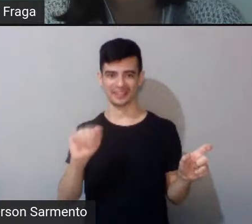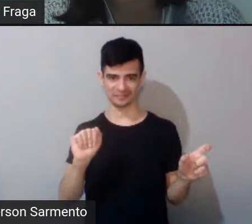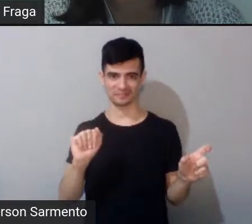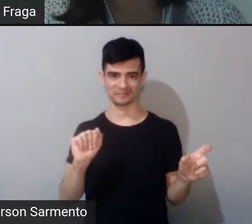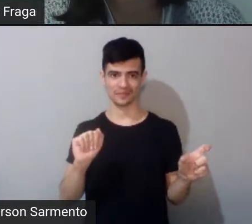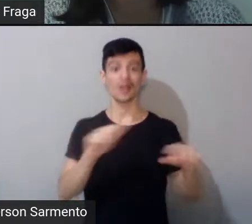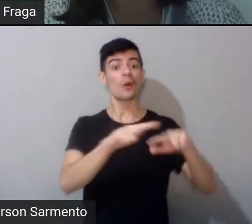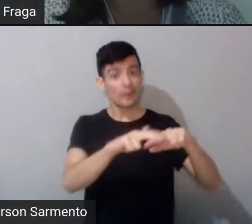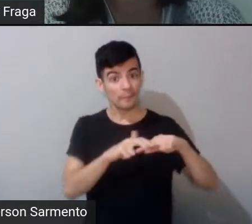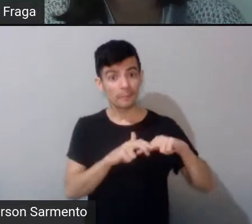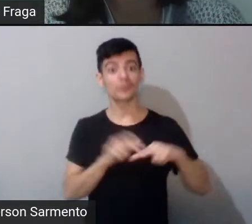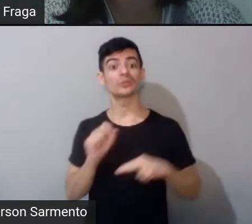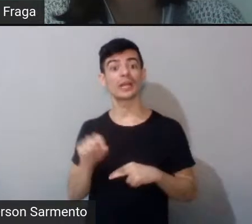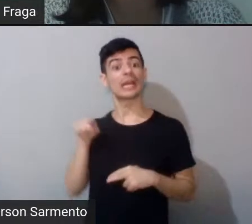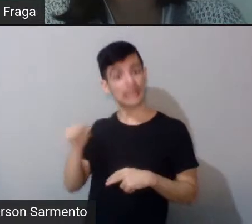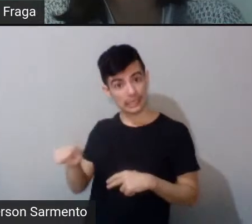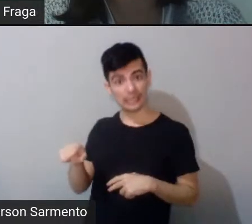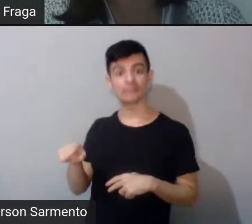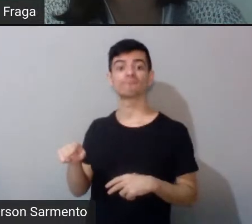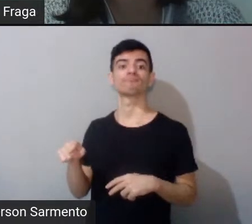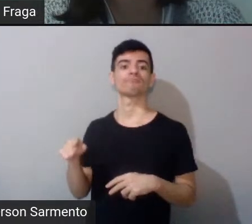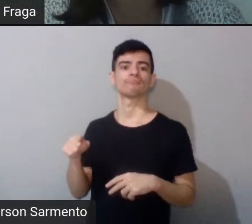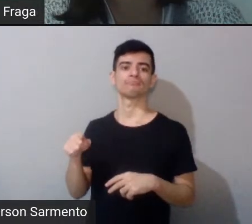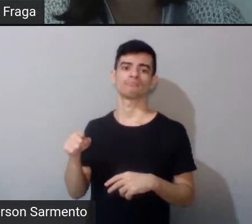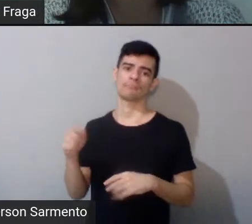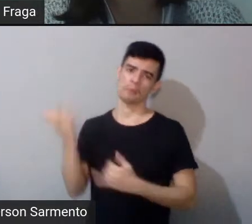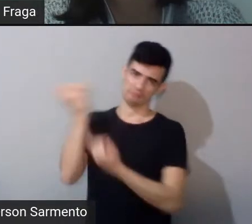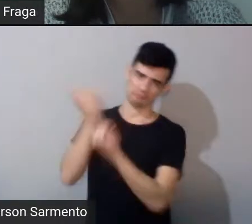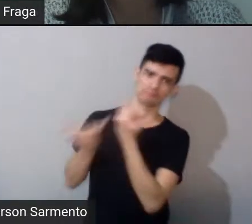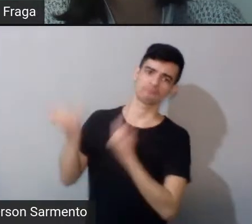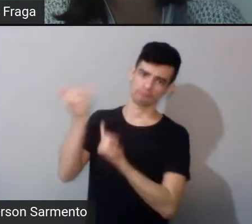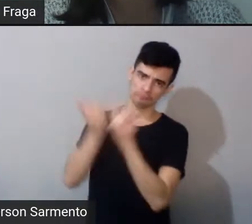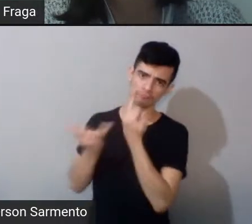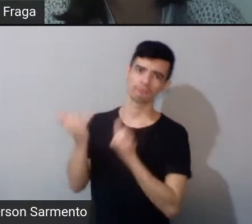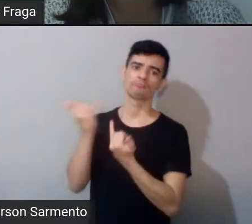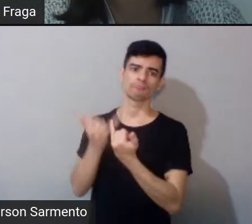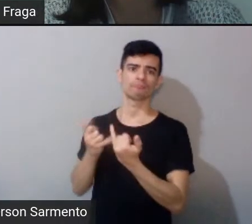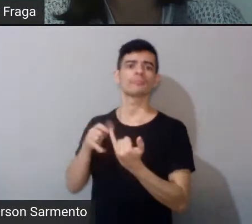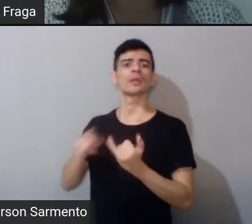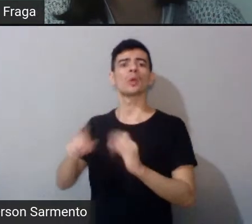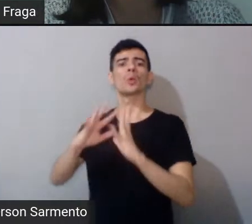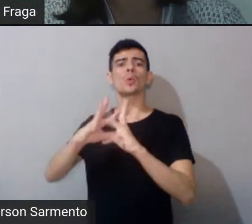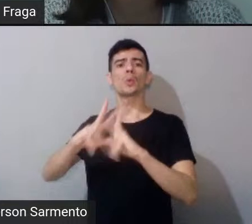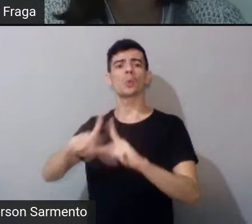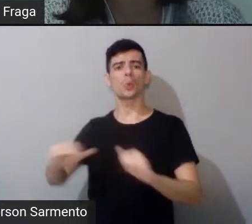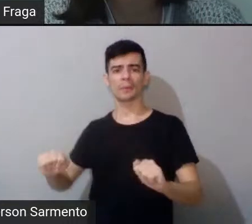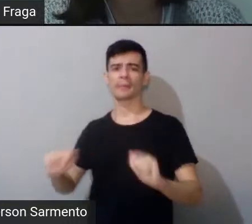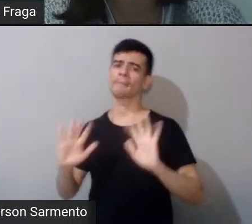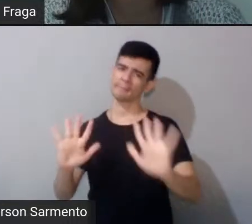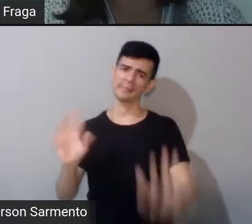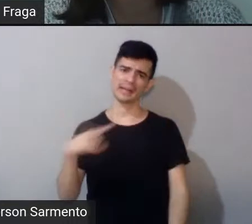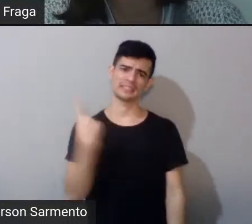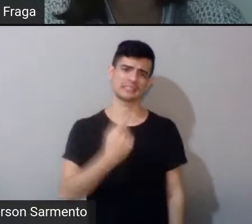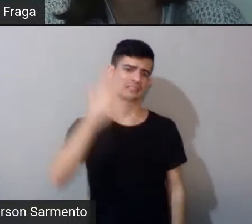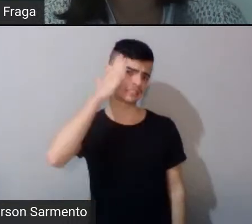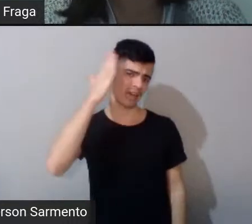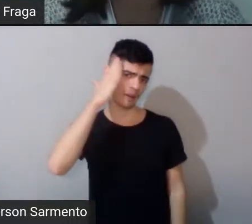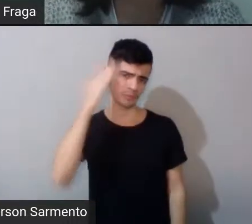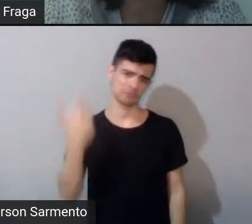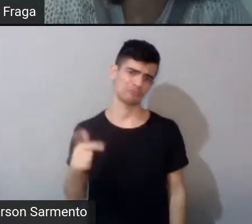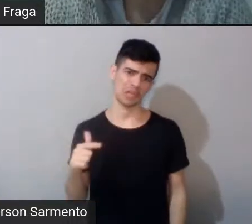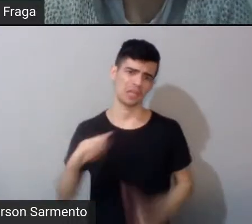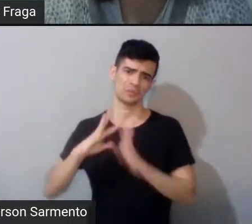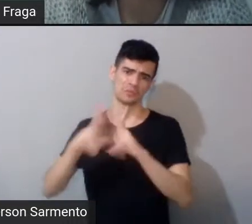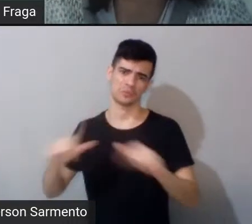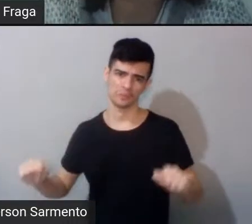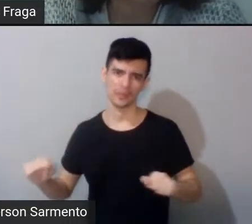caçado, e dizem, né? Oficialmente que foi extinto. Foraí, gente sabe que não foi extinto, porque tem a minha família e tem outras famílias